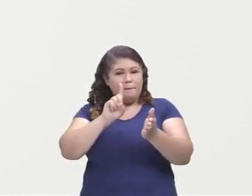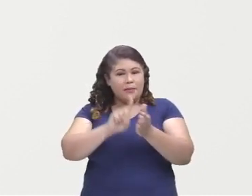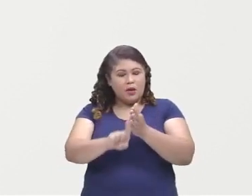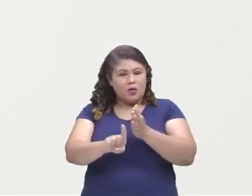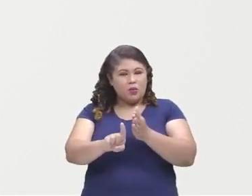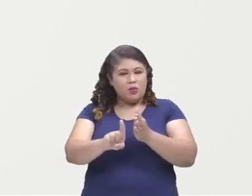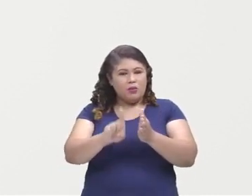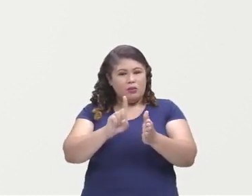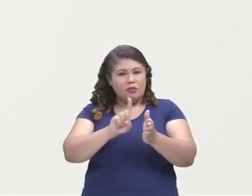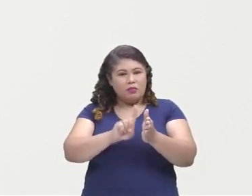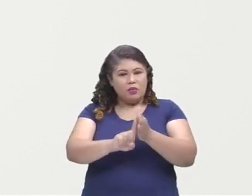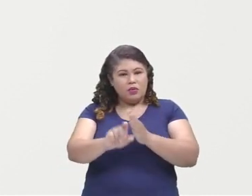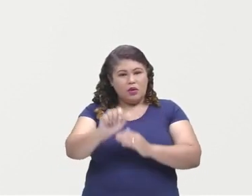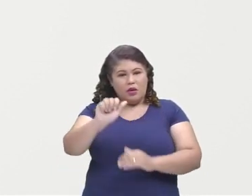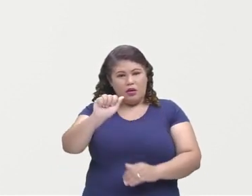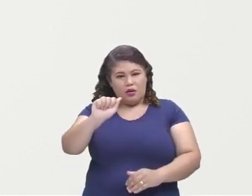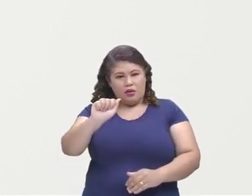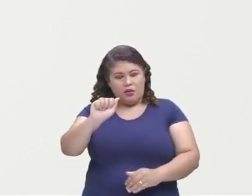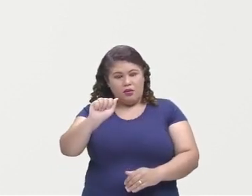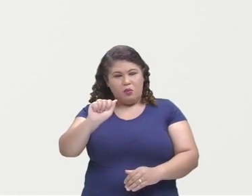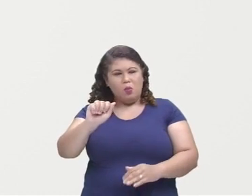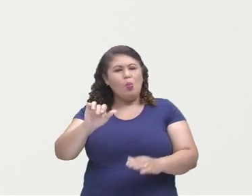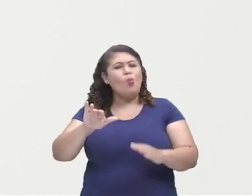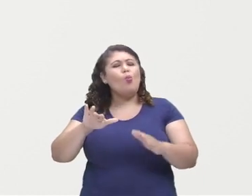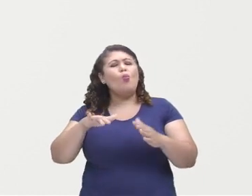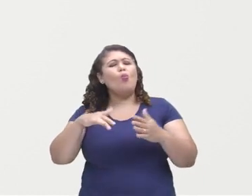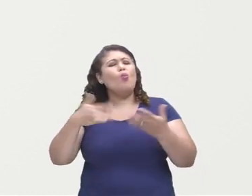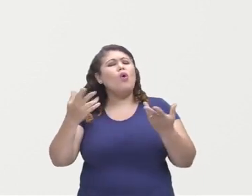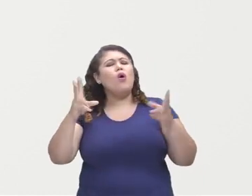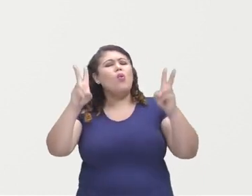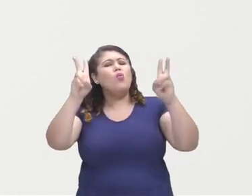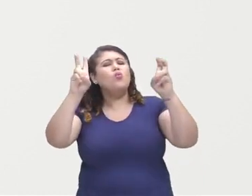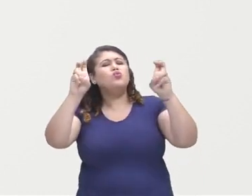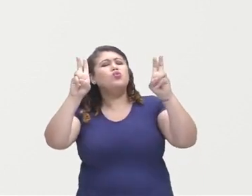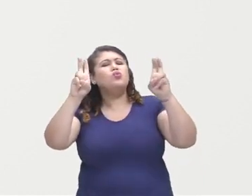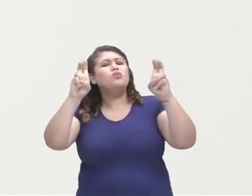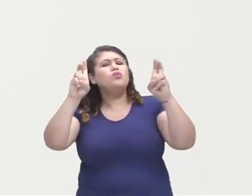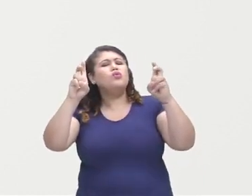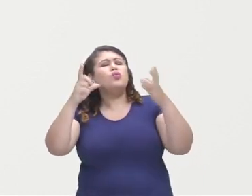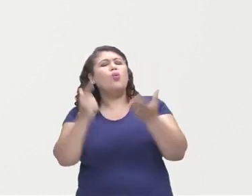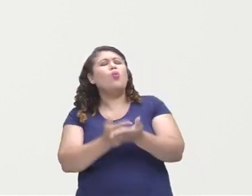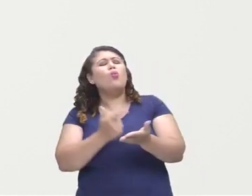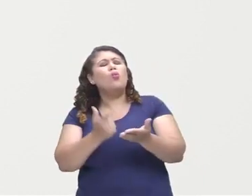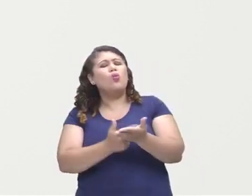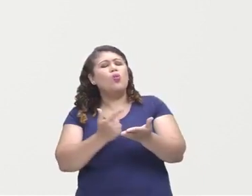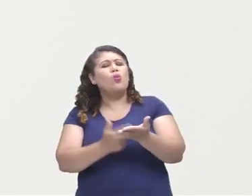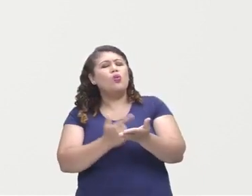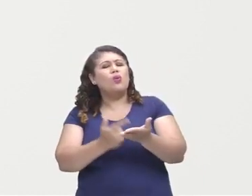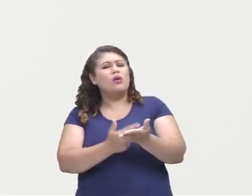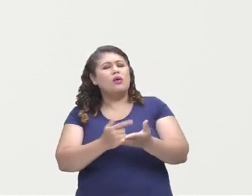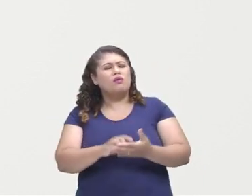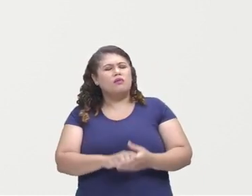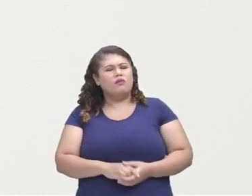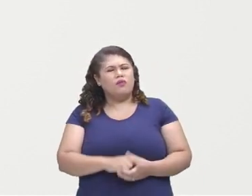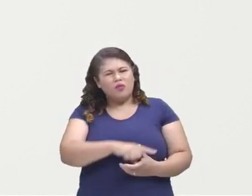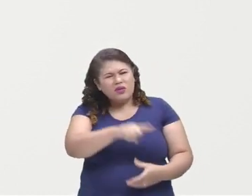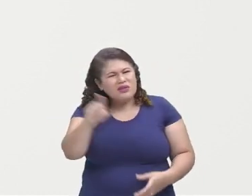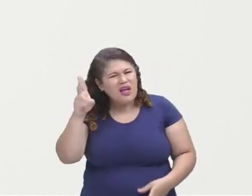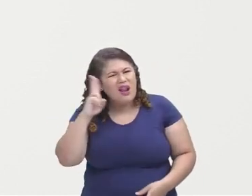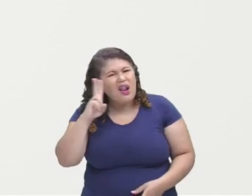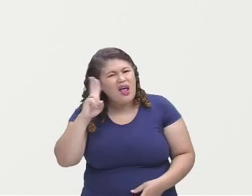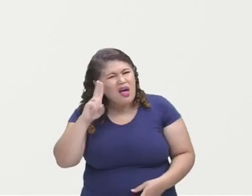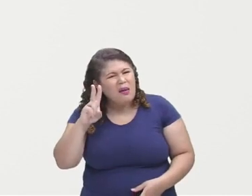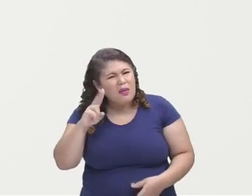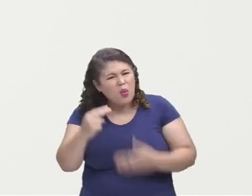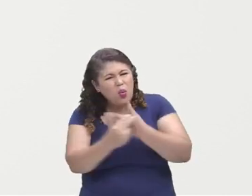descubra, letra A, qual o título do livro? Vocês se lembram qual o título do livro?